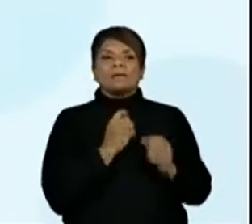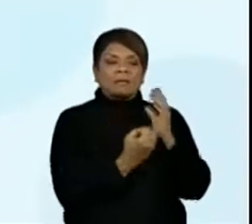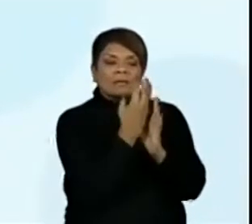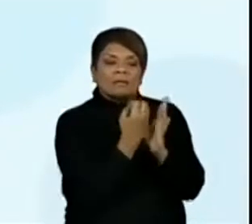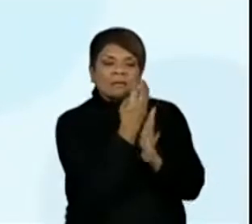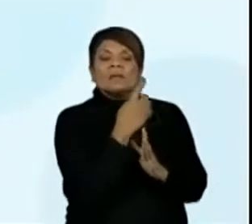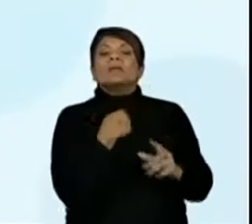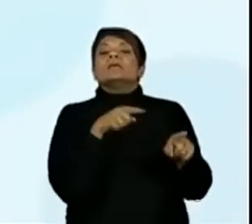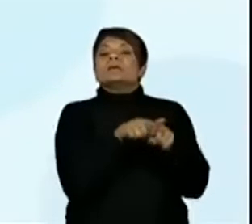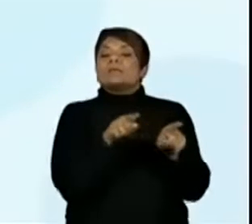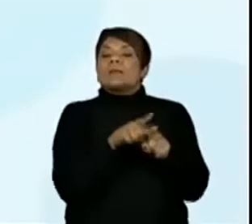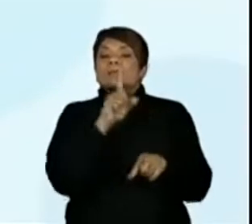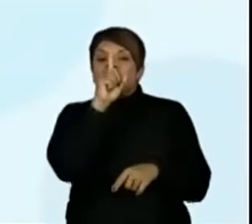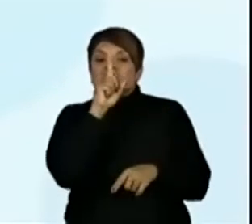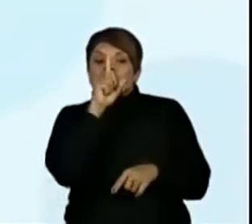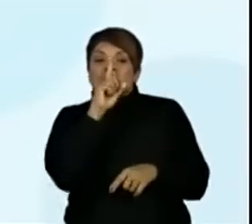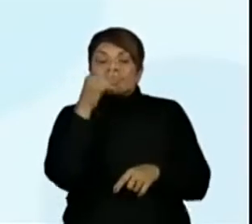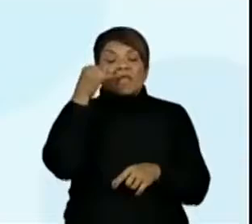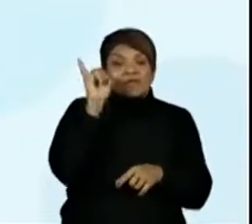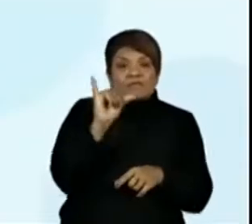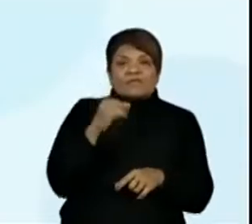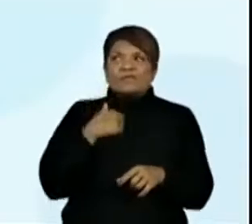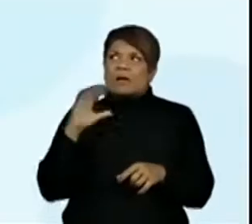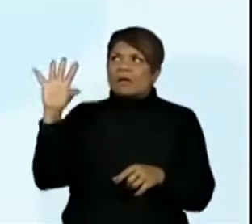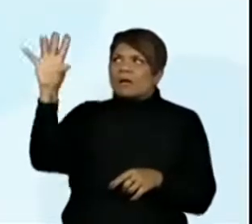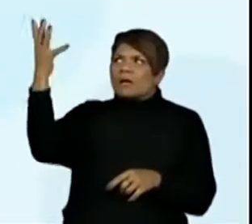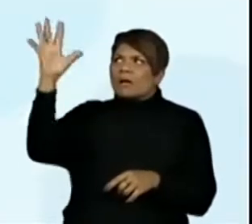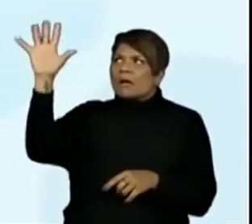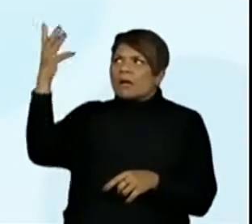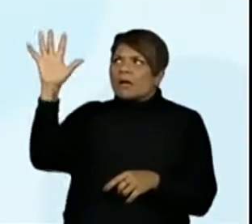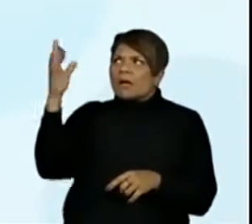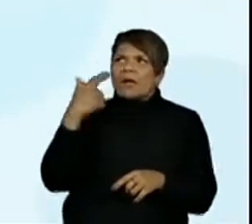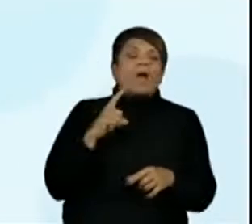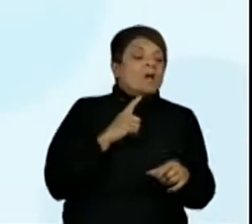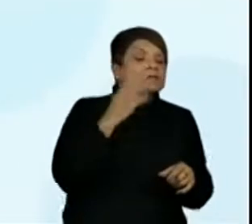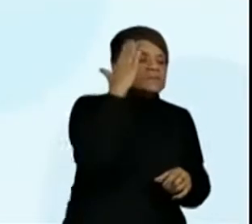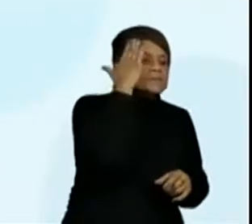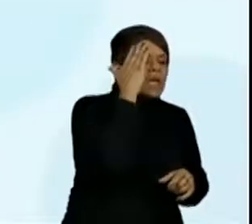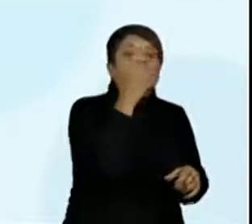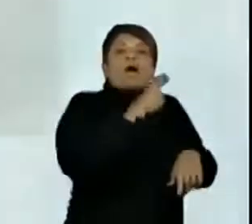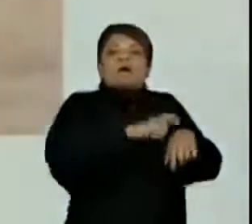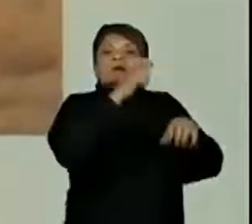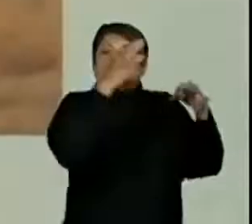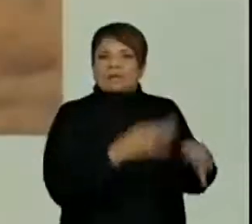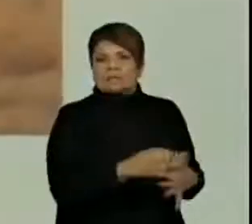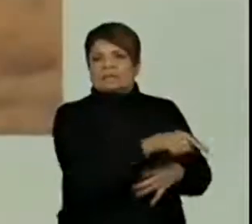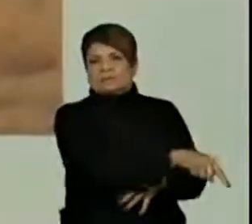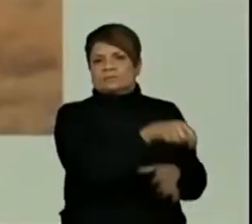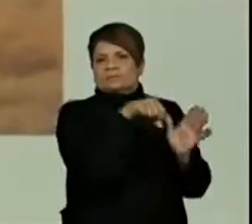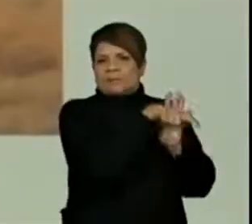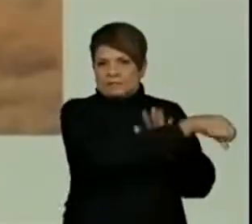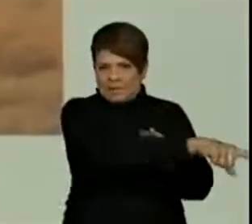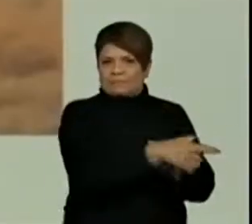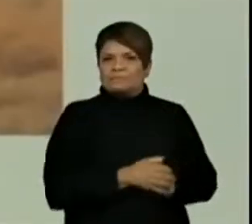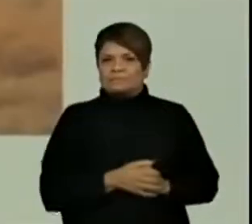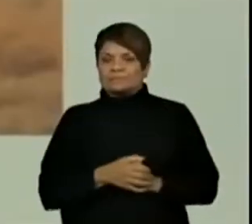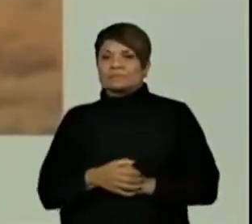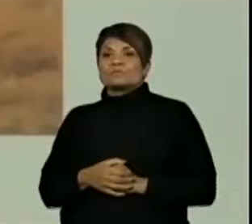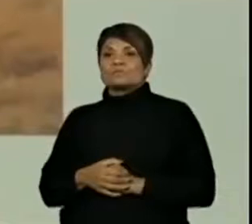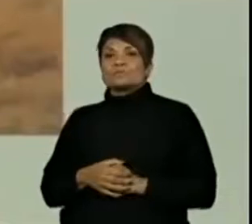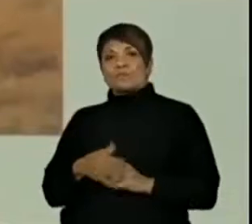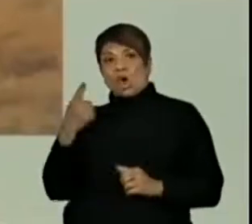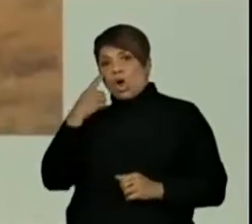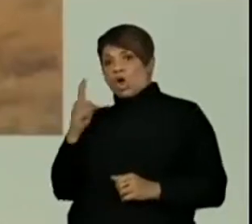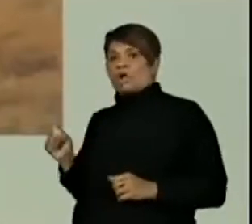climáticos. Olha que interessante. Olha para essa imagem que eu vou pedir para o meu oráculo colocar maior.